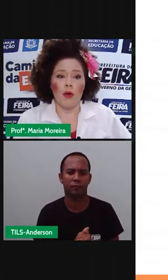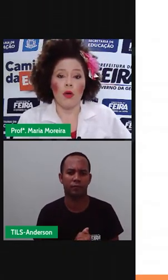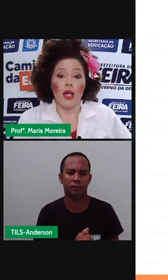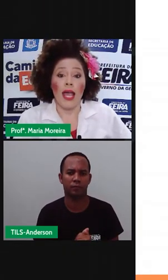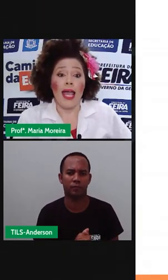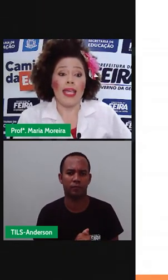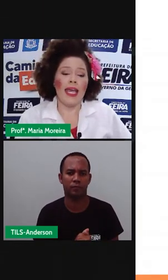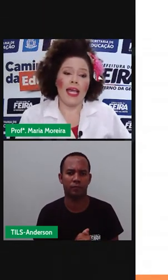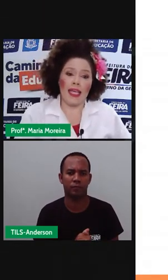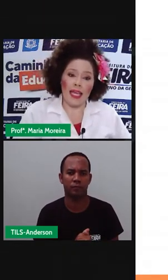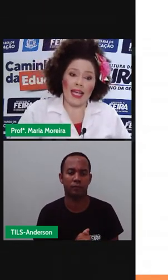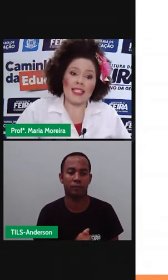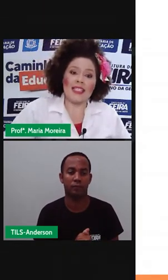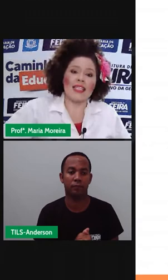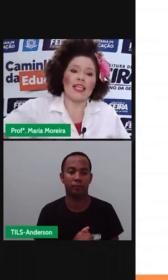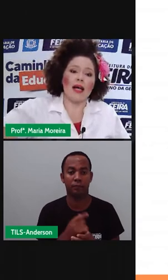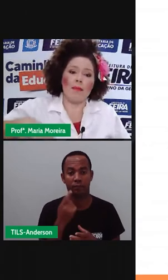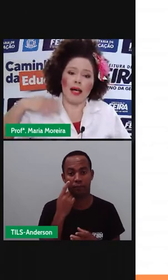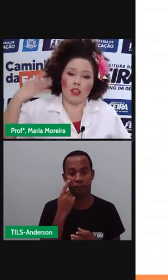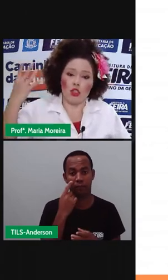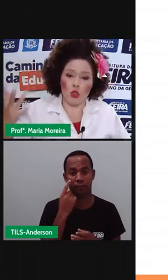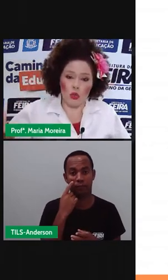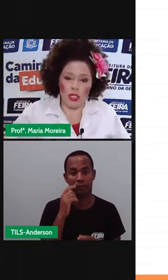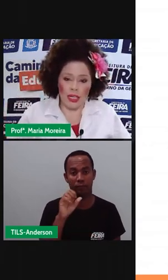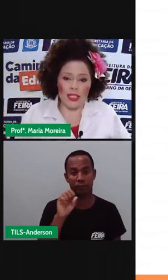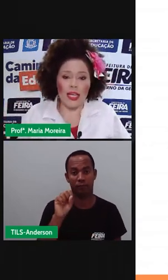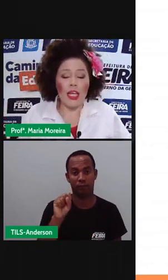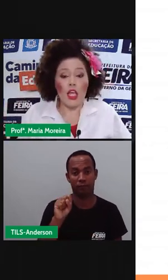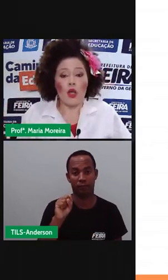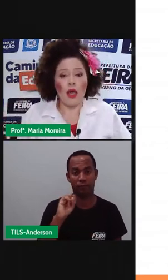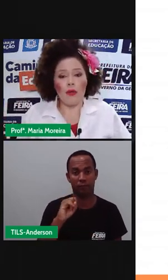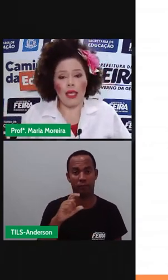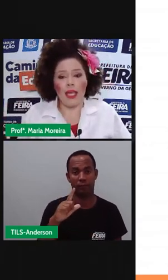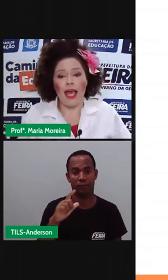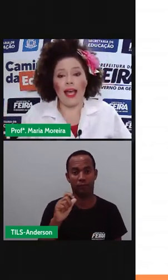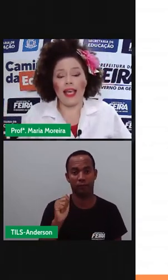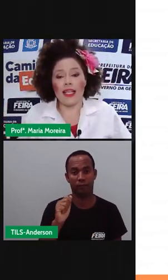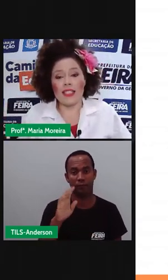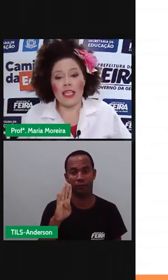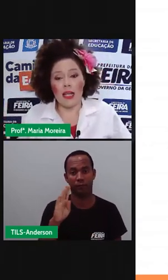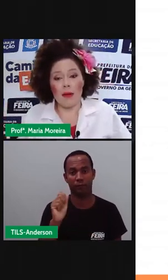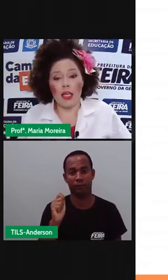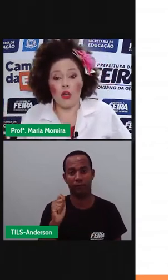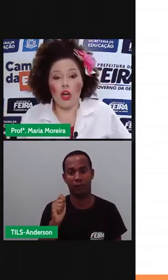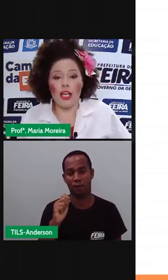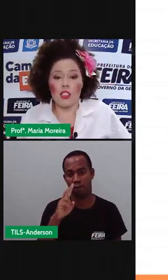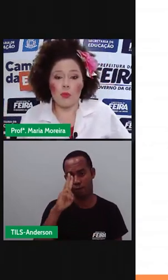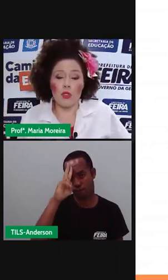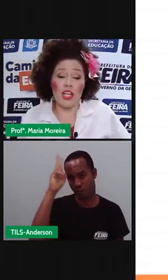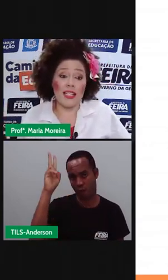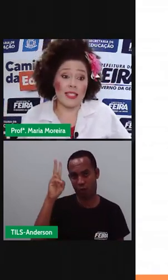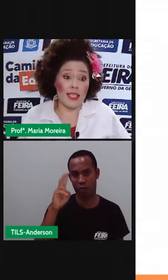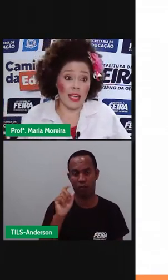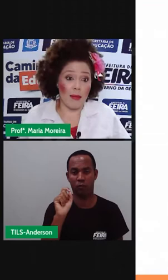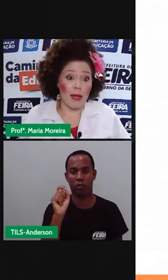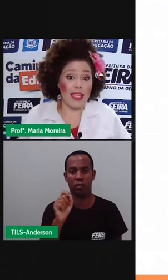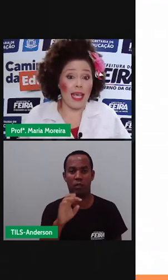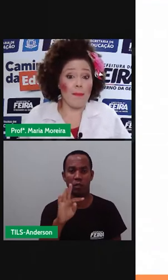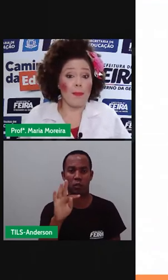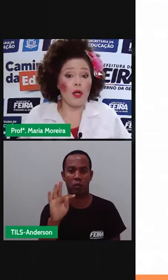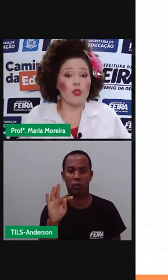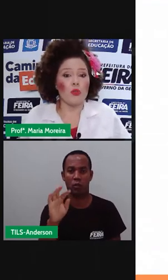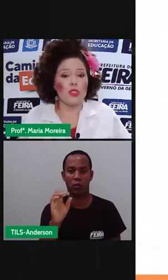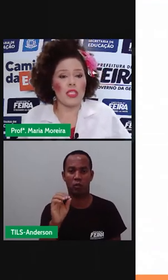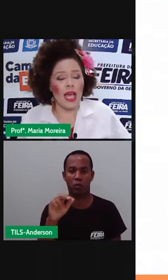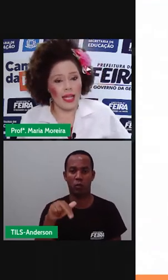Bom, e aí a sílaba tônica, né, é o quê? É aquela sílaba que corresponde à sílaba